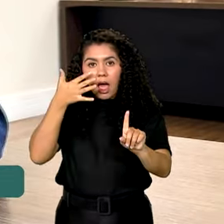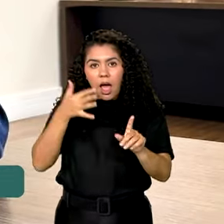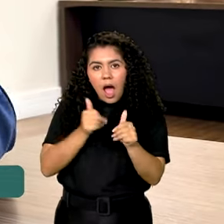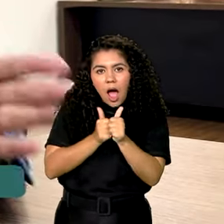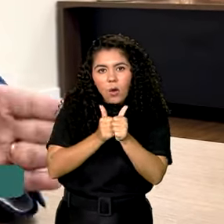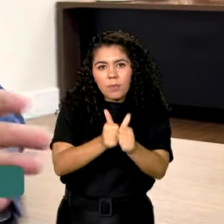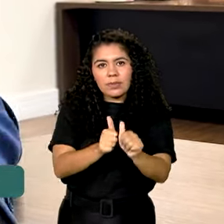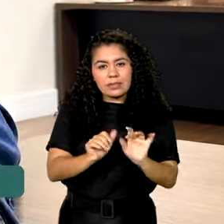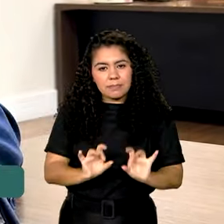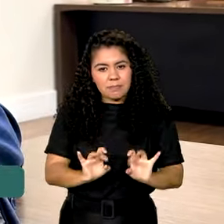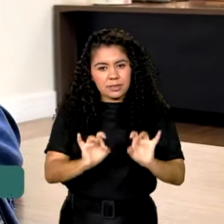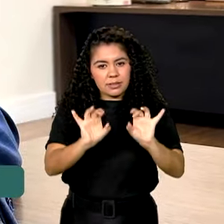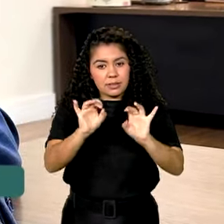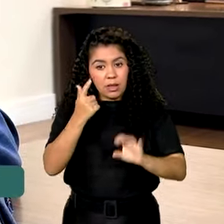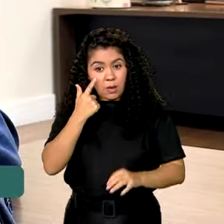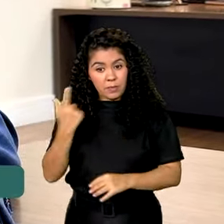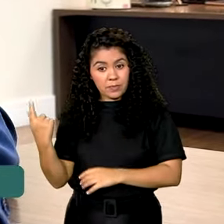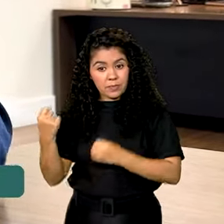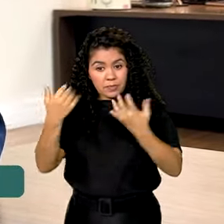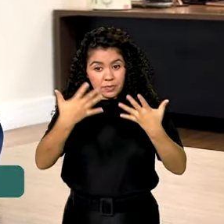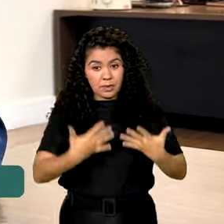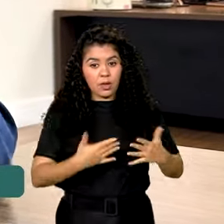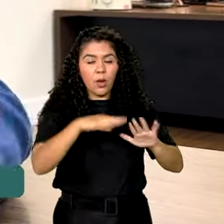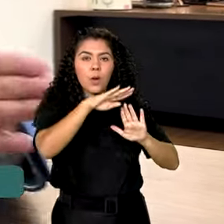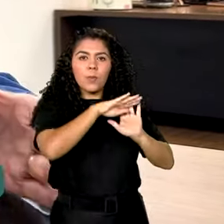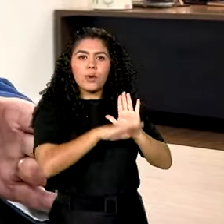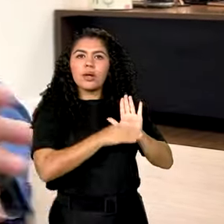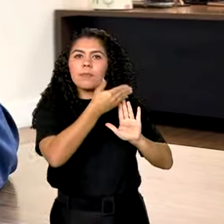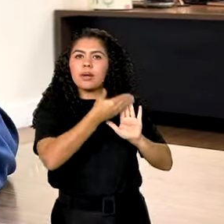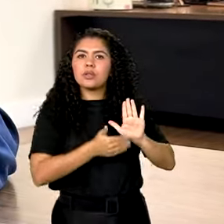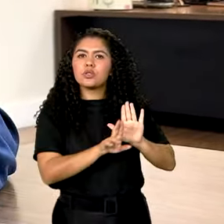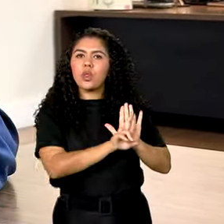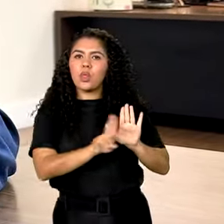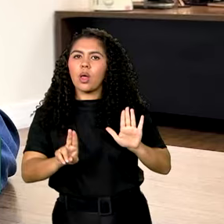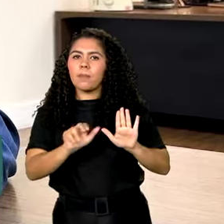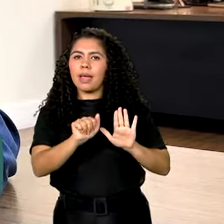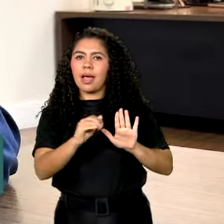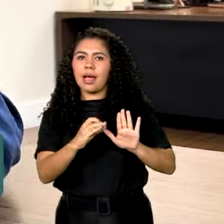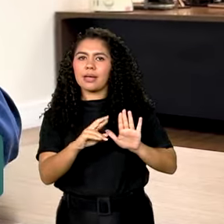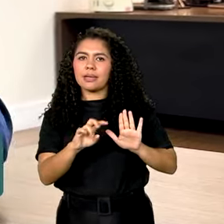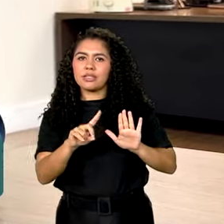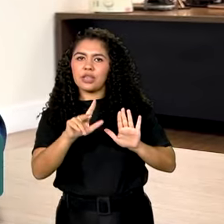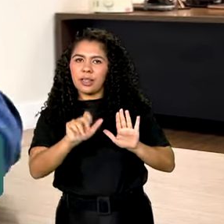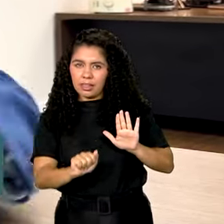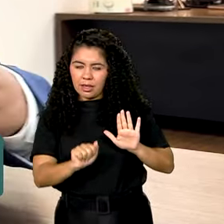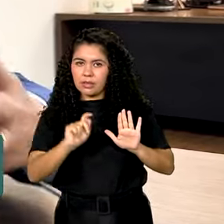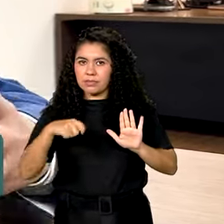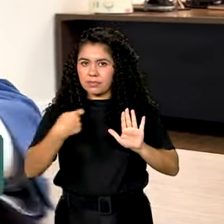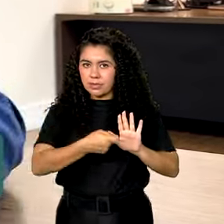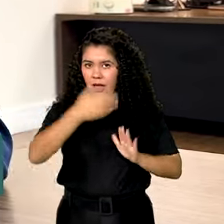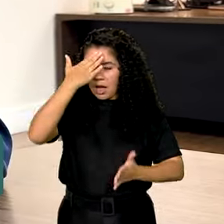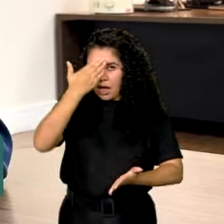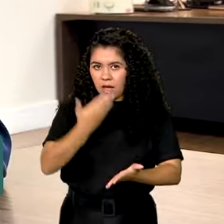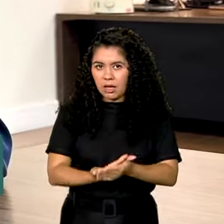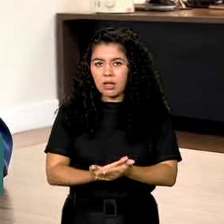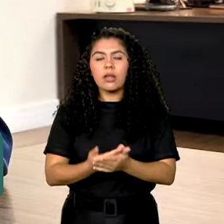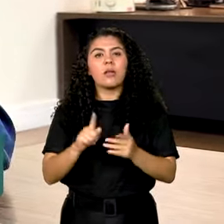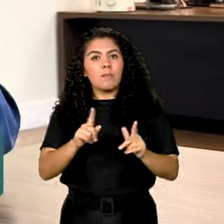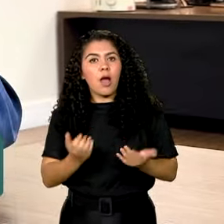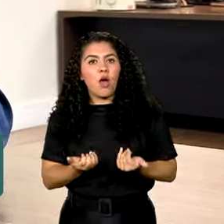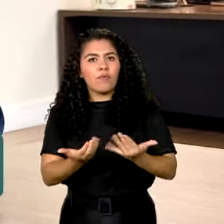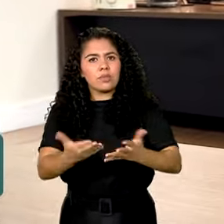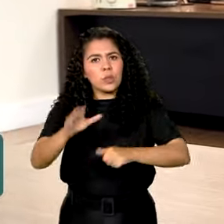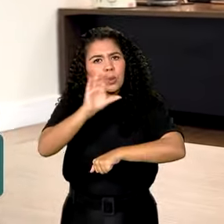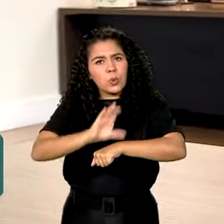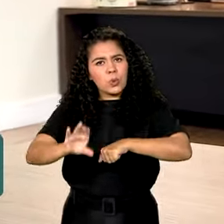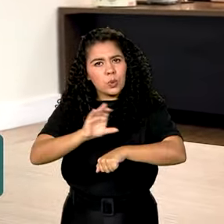Dentro do programa Acredita, também trabalhamos qualificação voltada para o emprego.